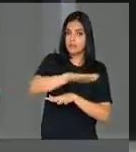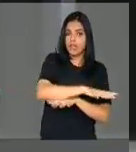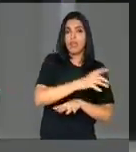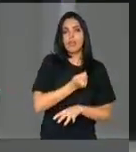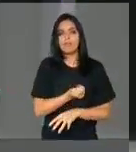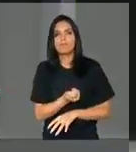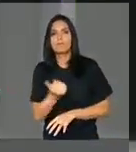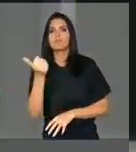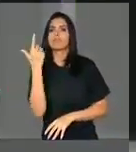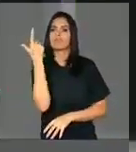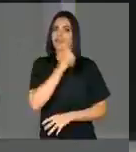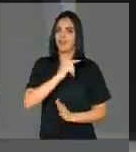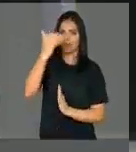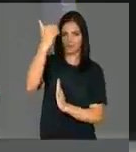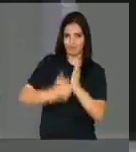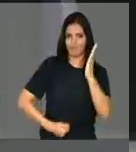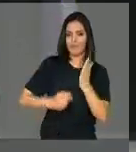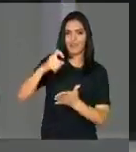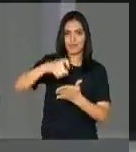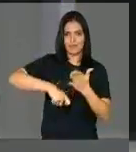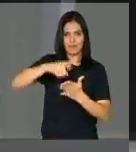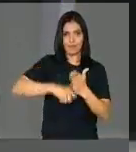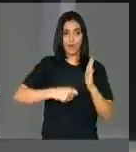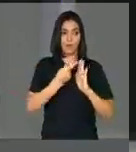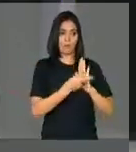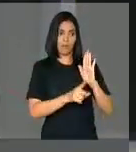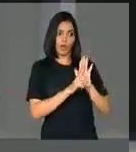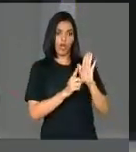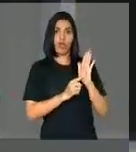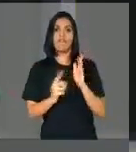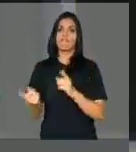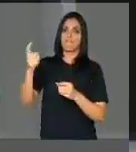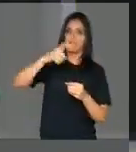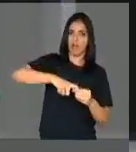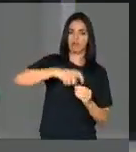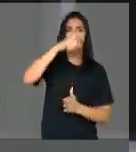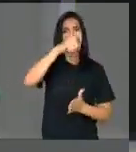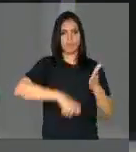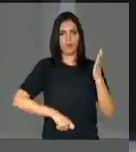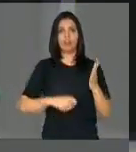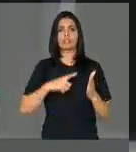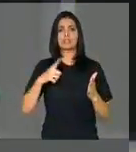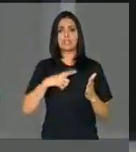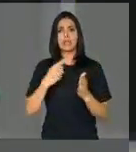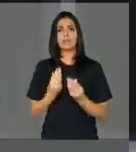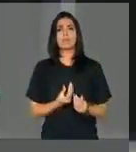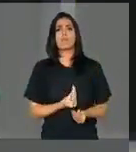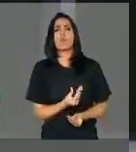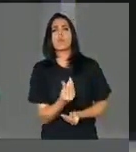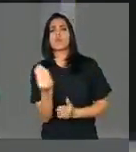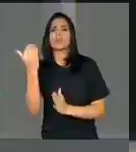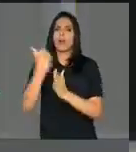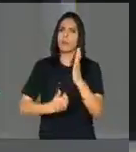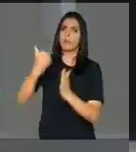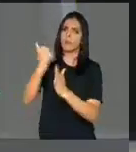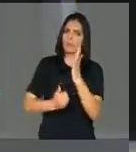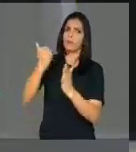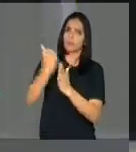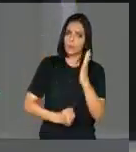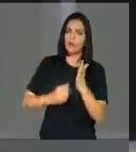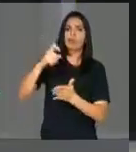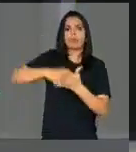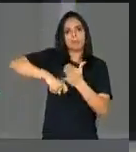desoneração, e o projeto da reoneração contém muita desoneração ainda, embora